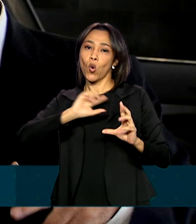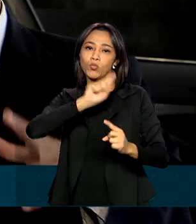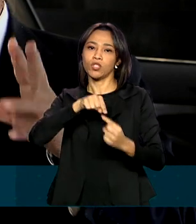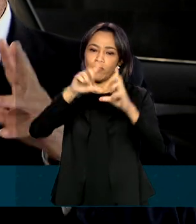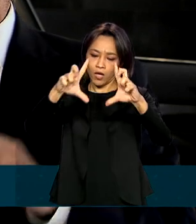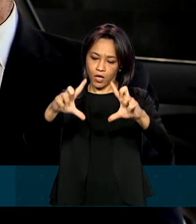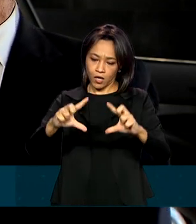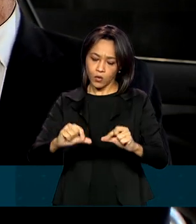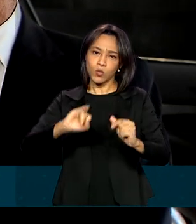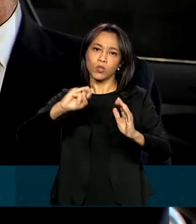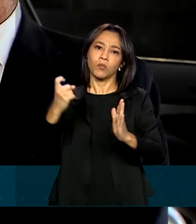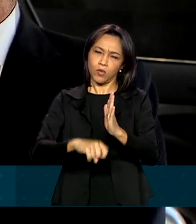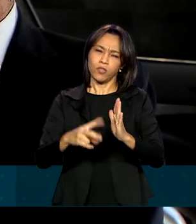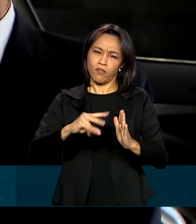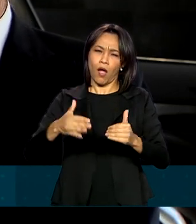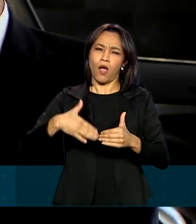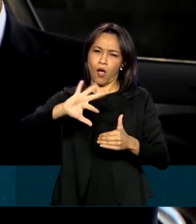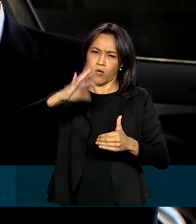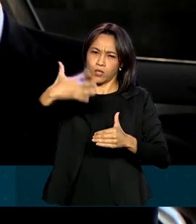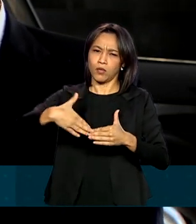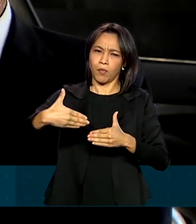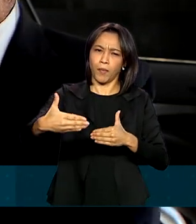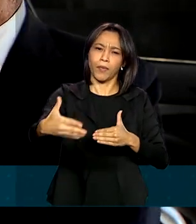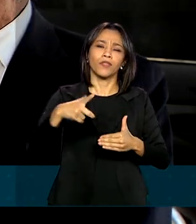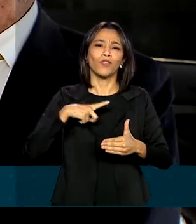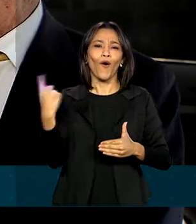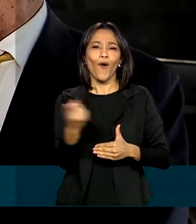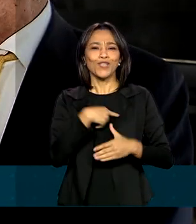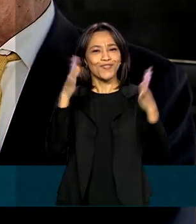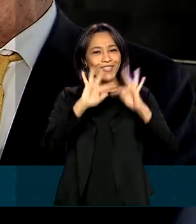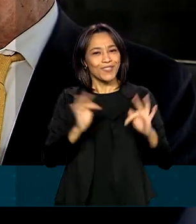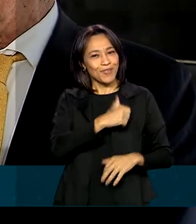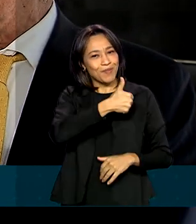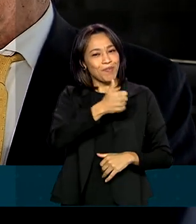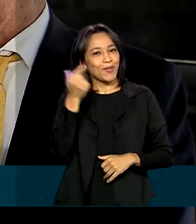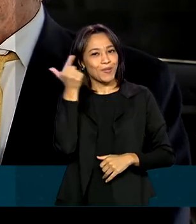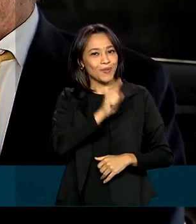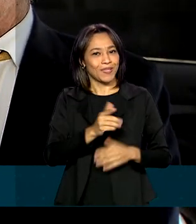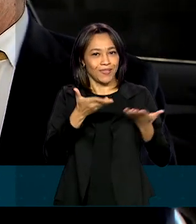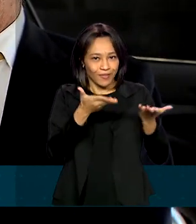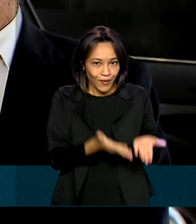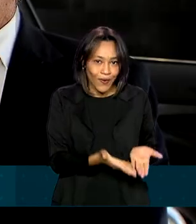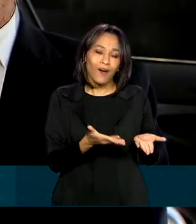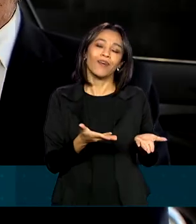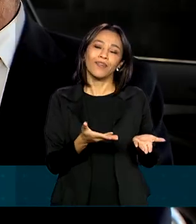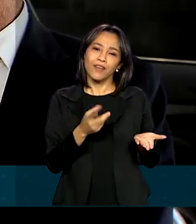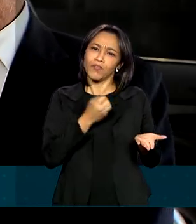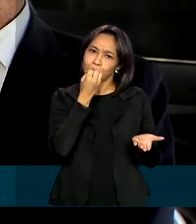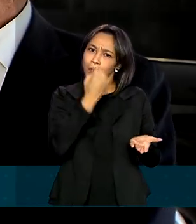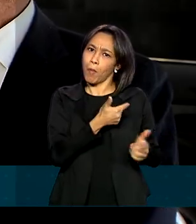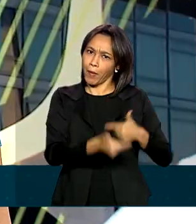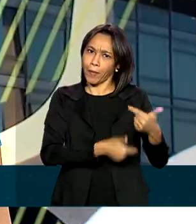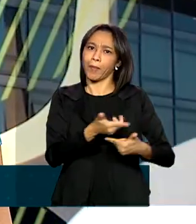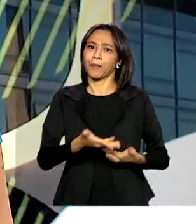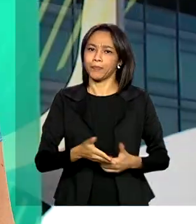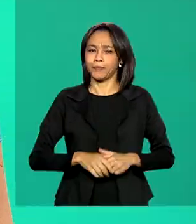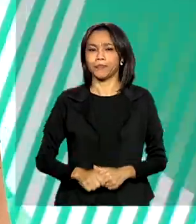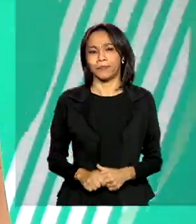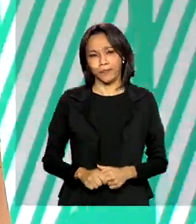folha, tudo isso vem aí para frente. Então estamos muito felizes com esse primeiro passo que estamos dando e o trabalho foi muito produtivo.